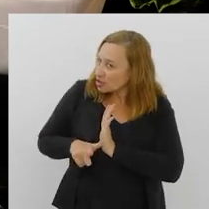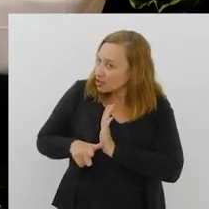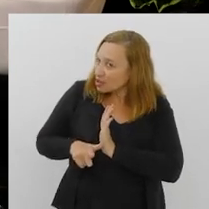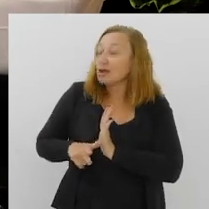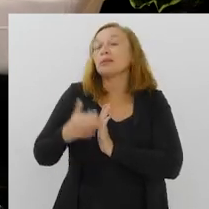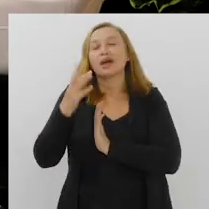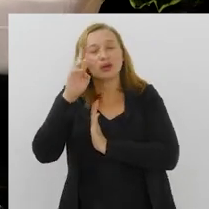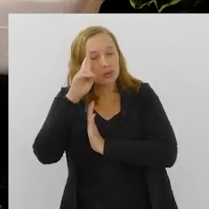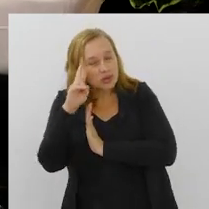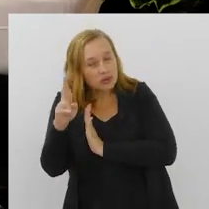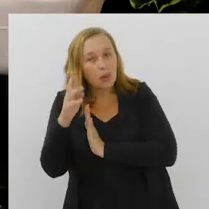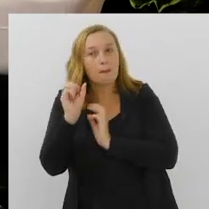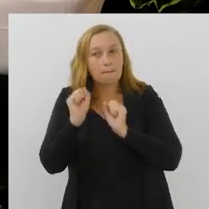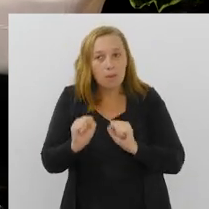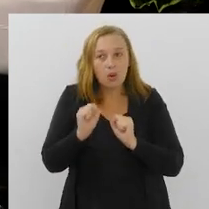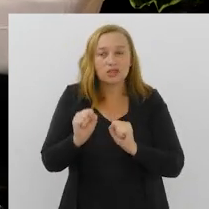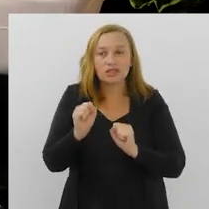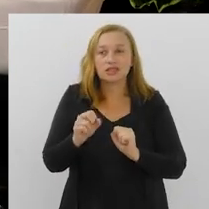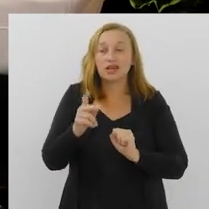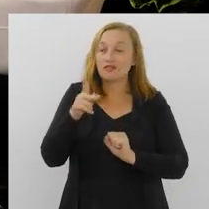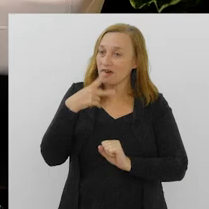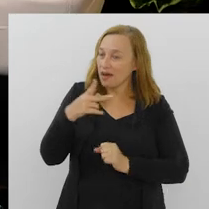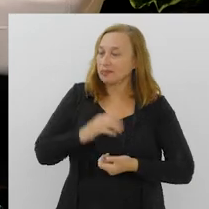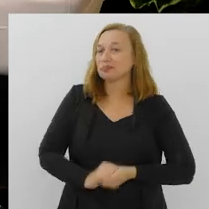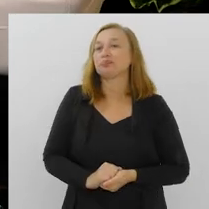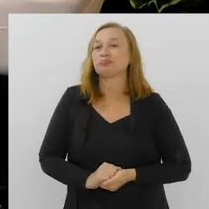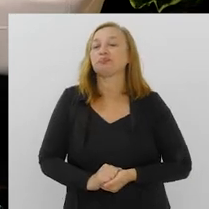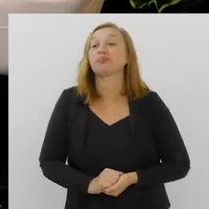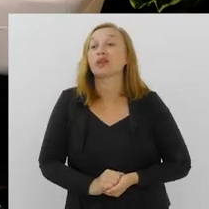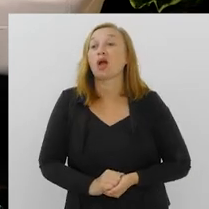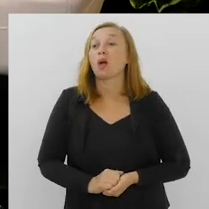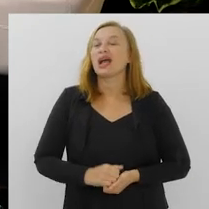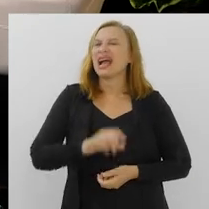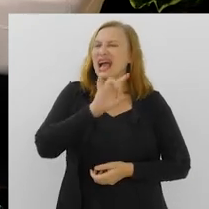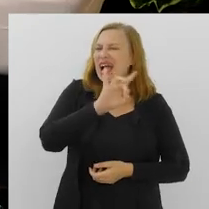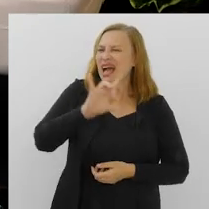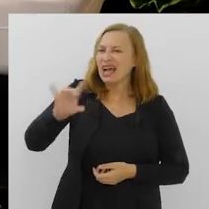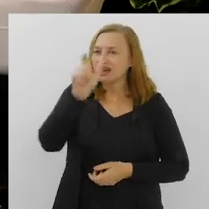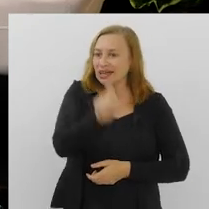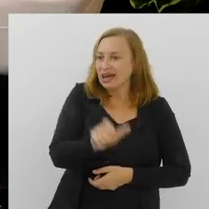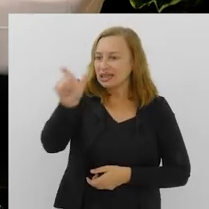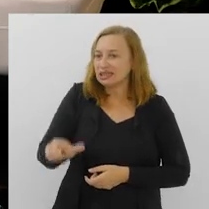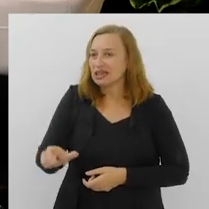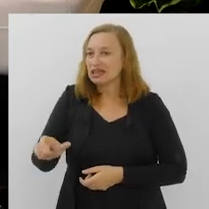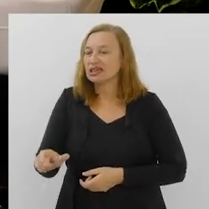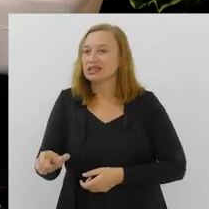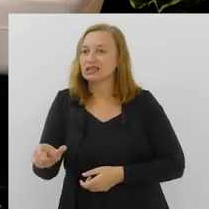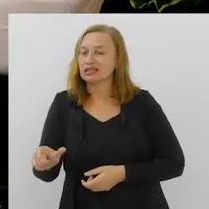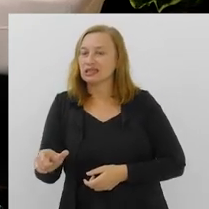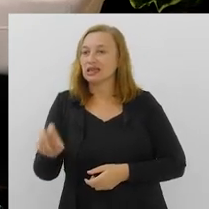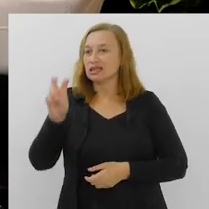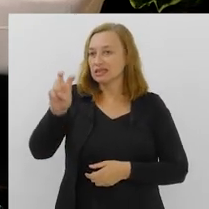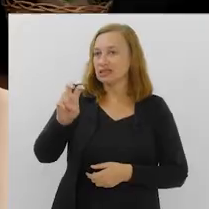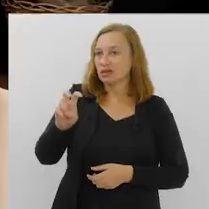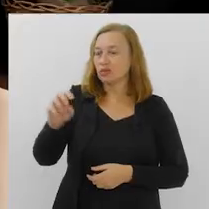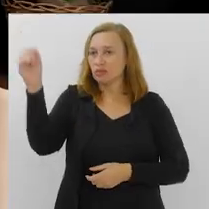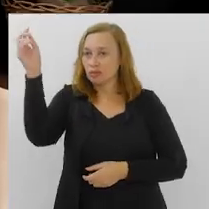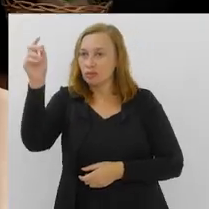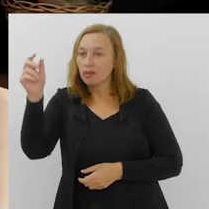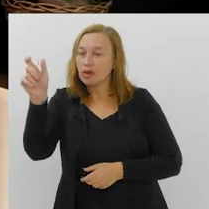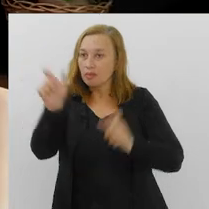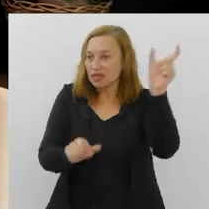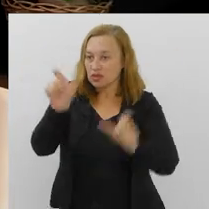que o senhor possa trazer aqui as suas considerações. Um em cada cinco brasileiros de 15 a 29 anos